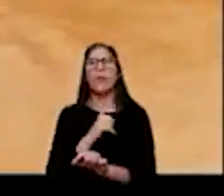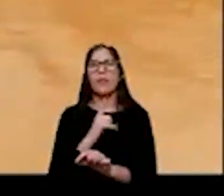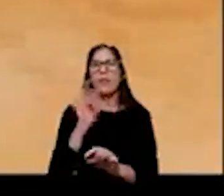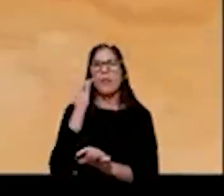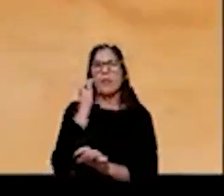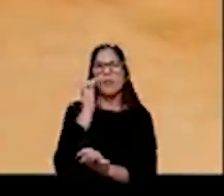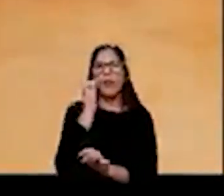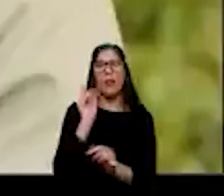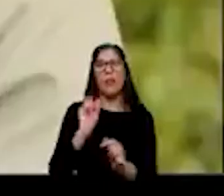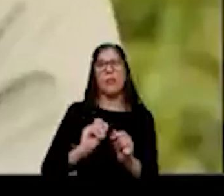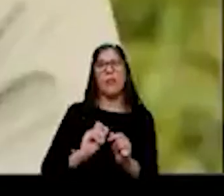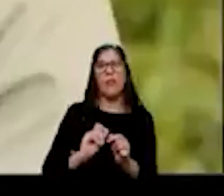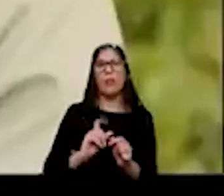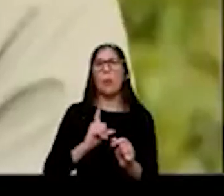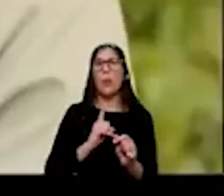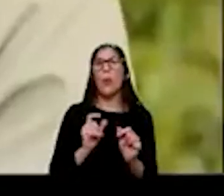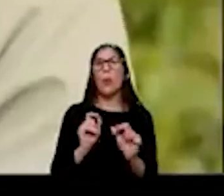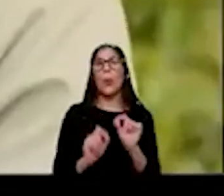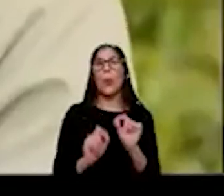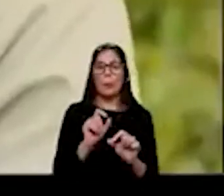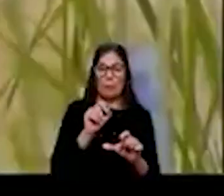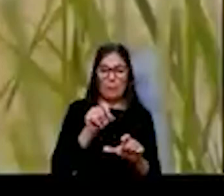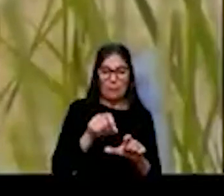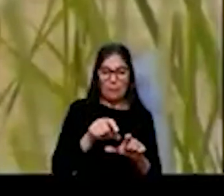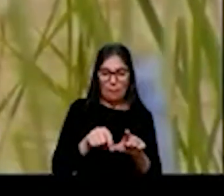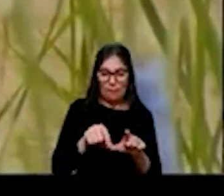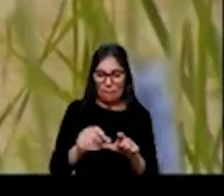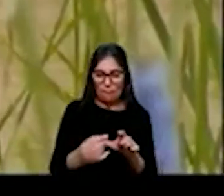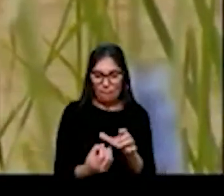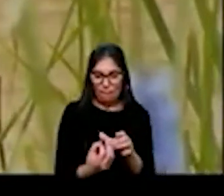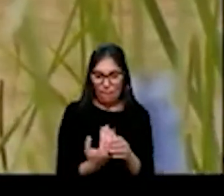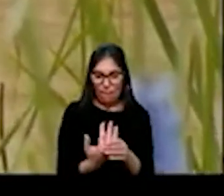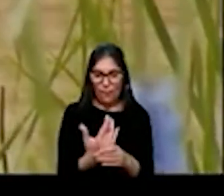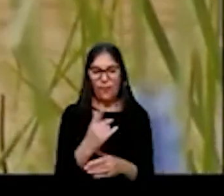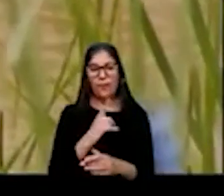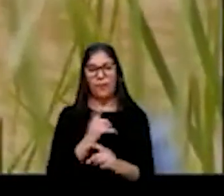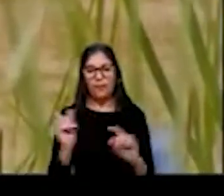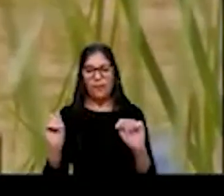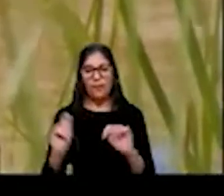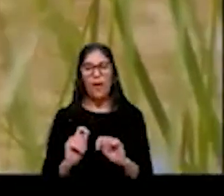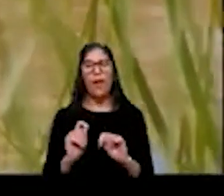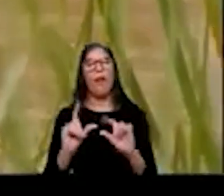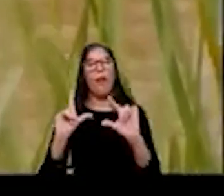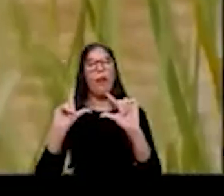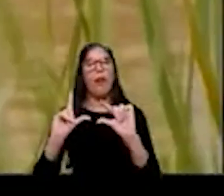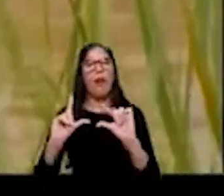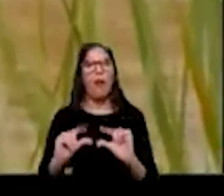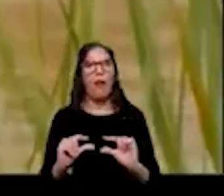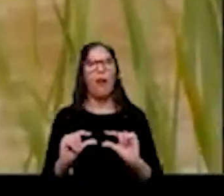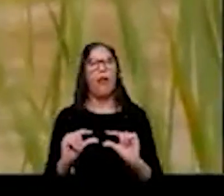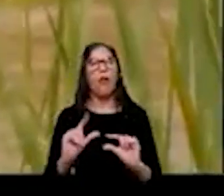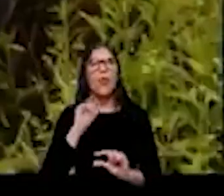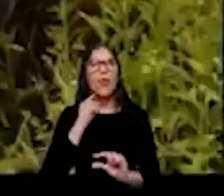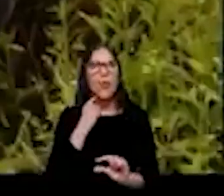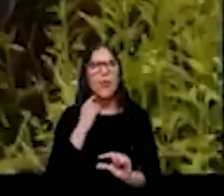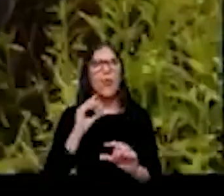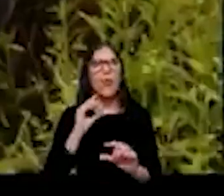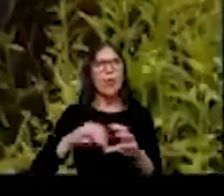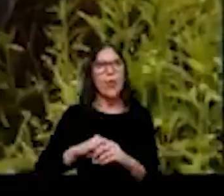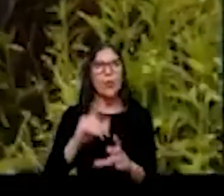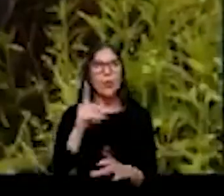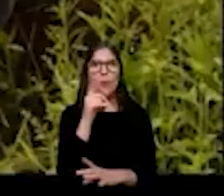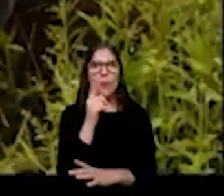onde aplicamos plantas que tem o potencial de reduzir alguns contaminantes orgânicos e inorgânicos das águas. A estação de